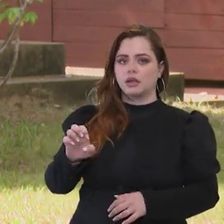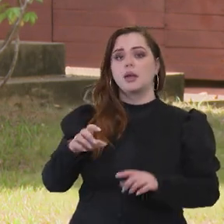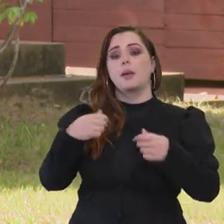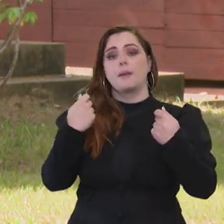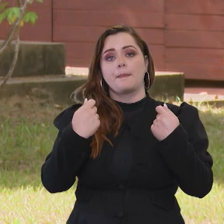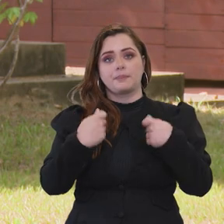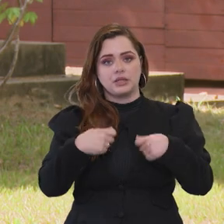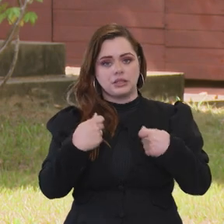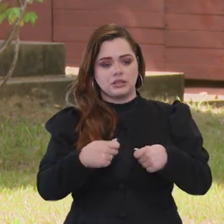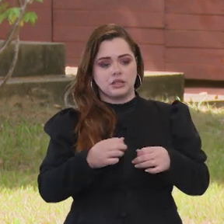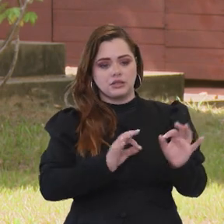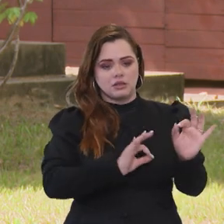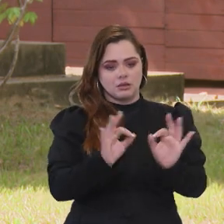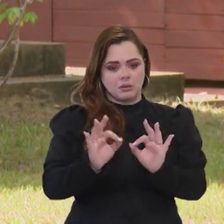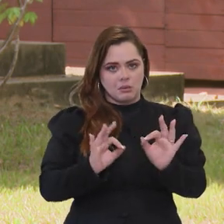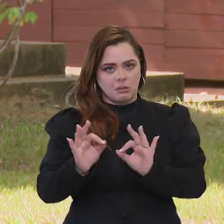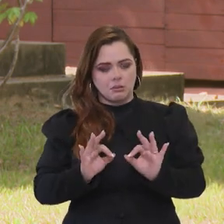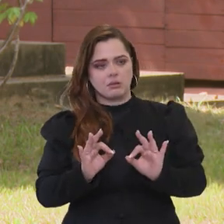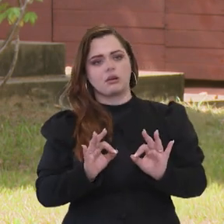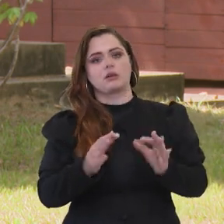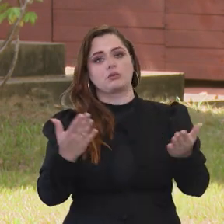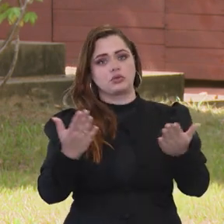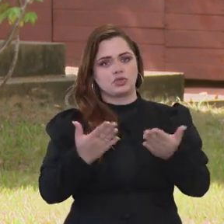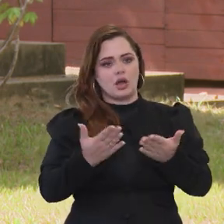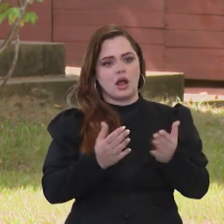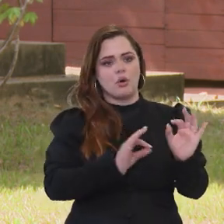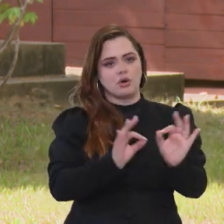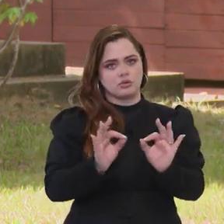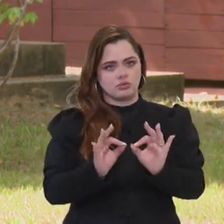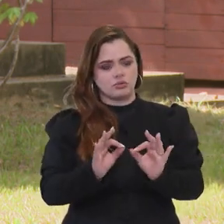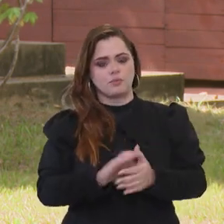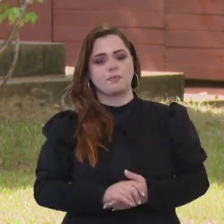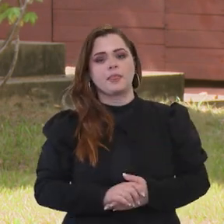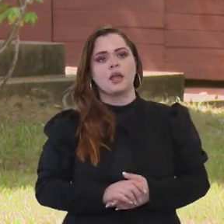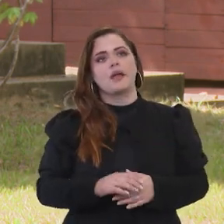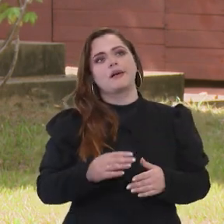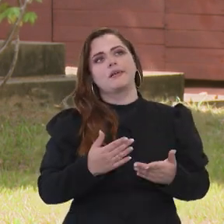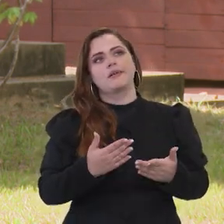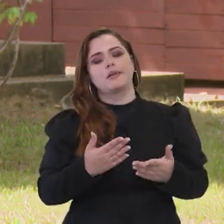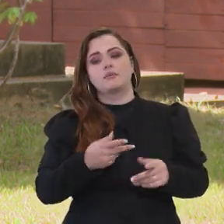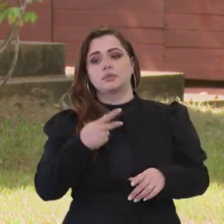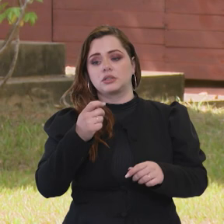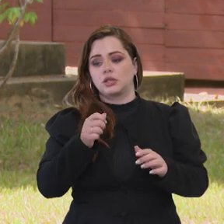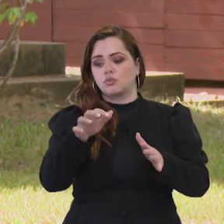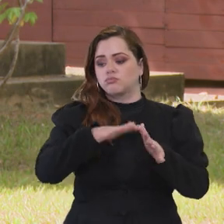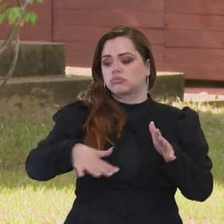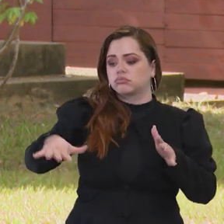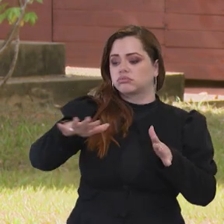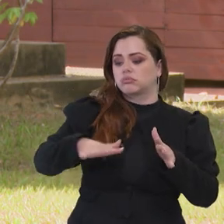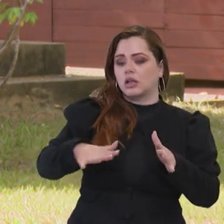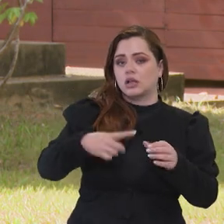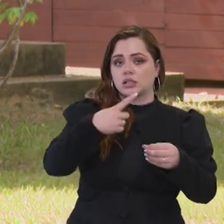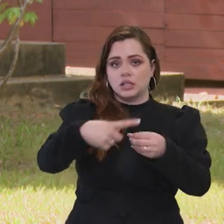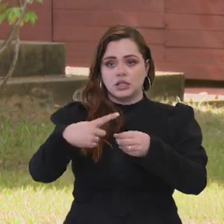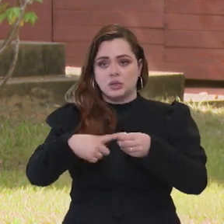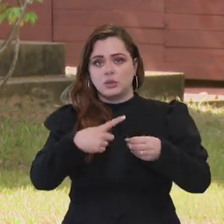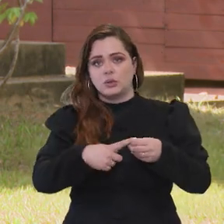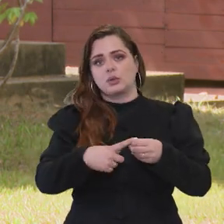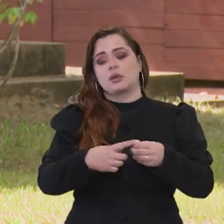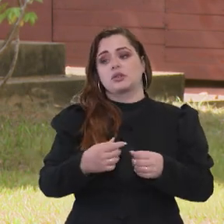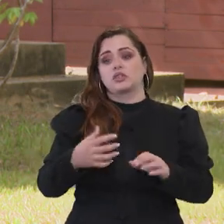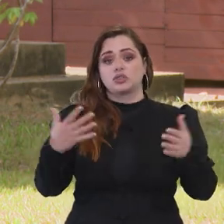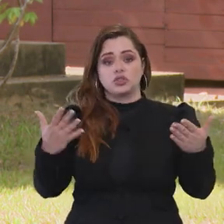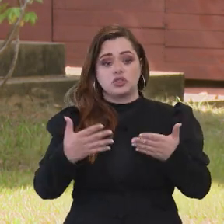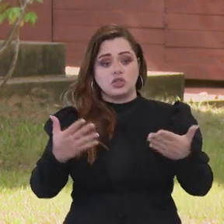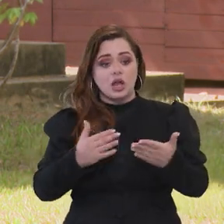A infraestrutura já começou, já iniciou, seja no Parque da Cidade, seja lá no Porto Futuro 2,